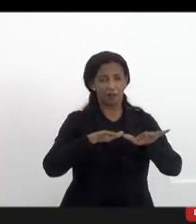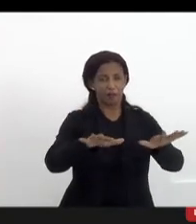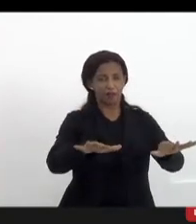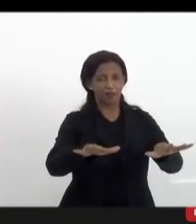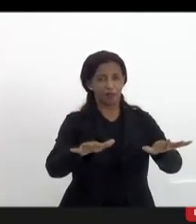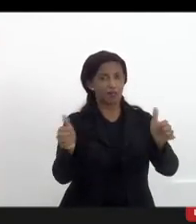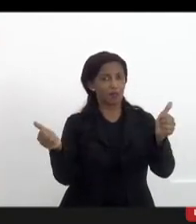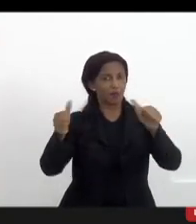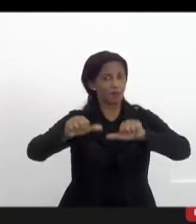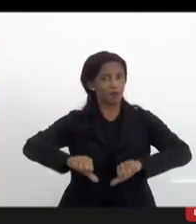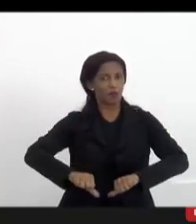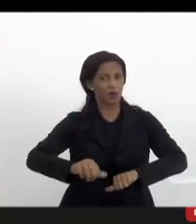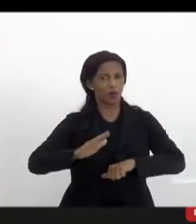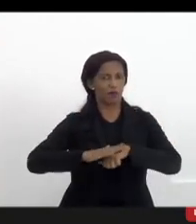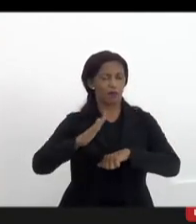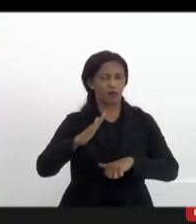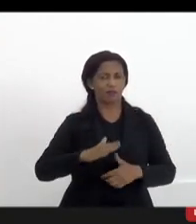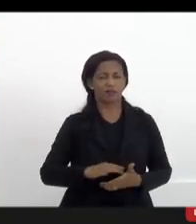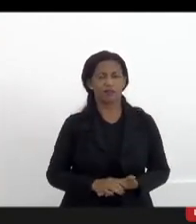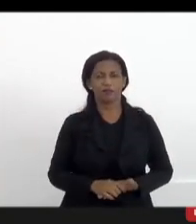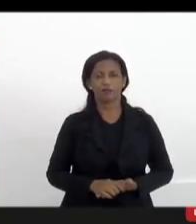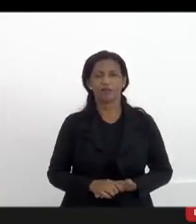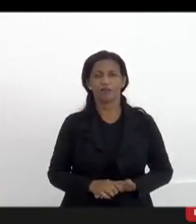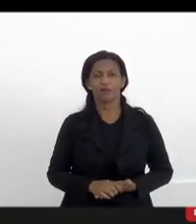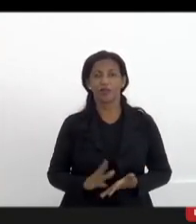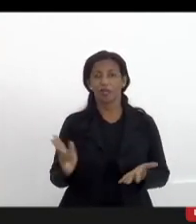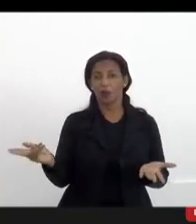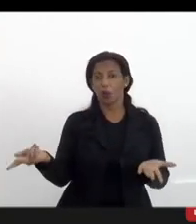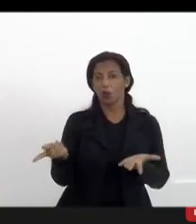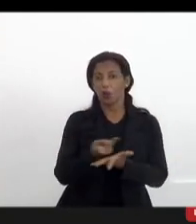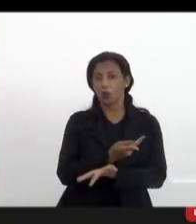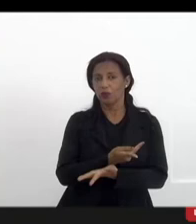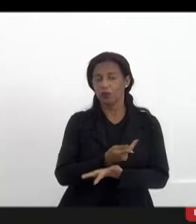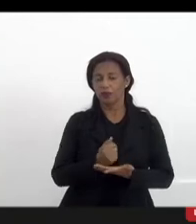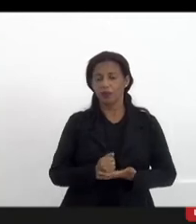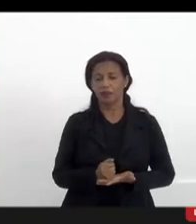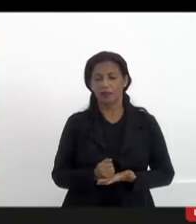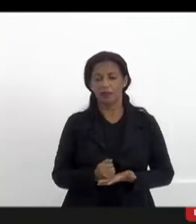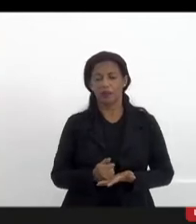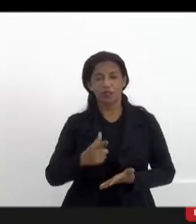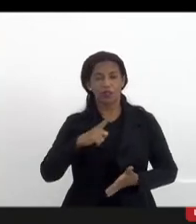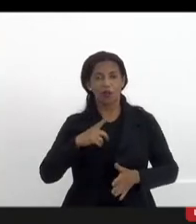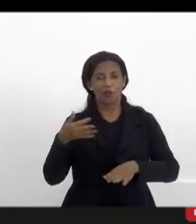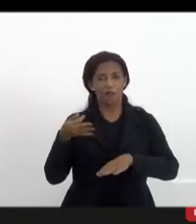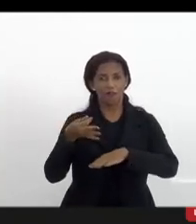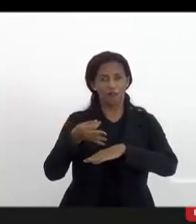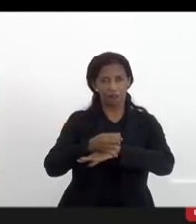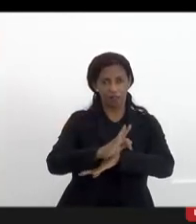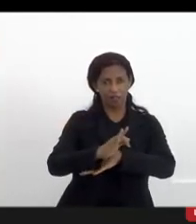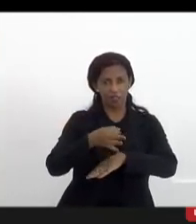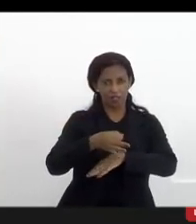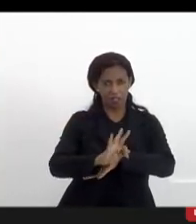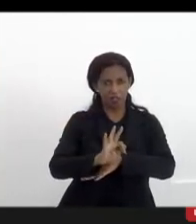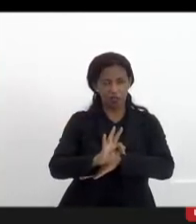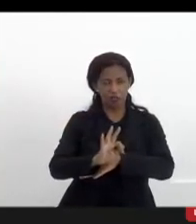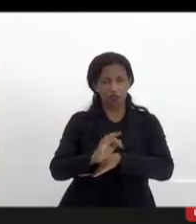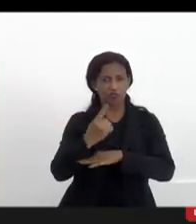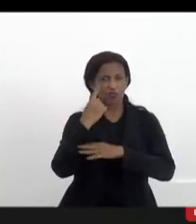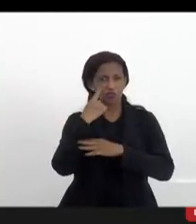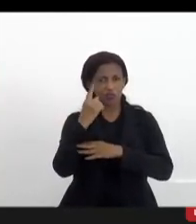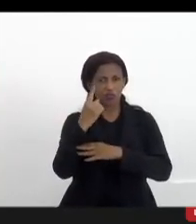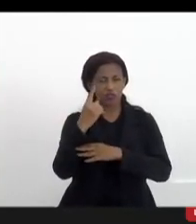agravar muito mais então acontecia de sair uma fake news falando sobre essas